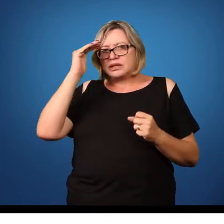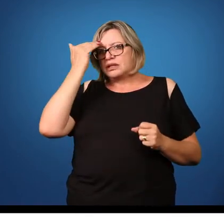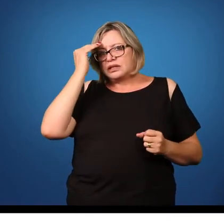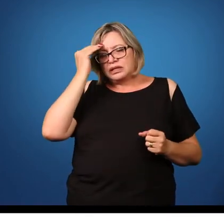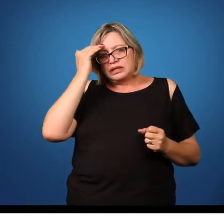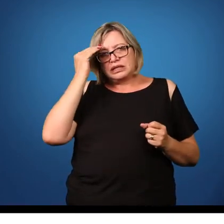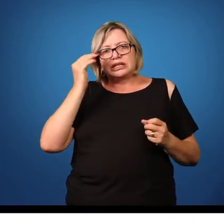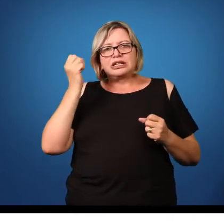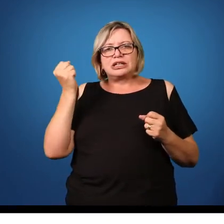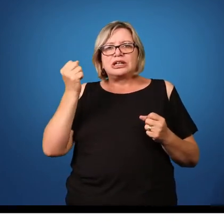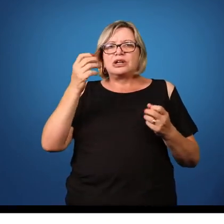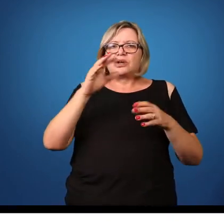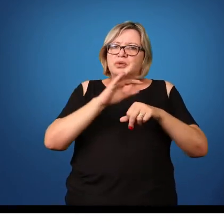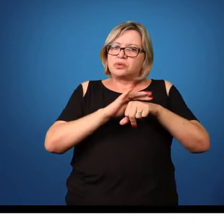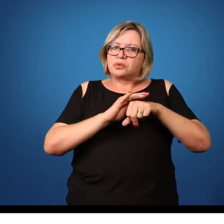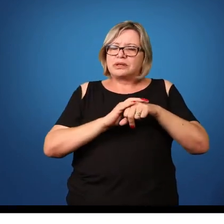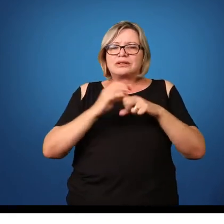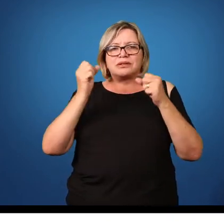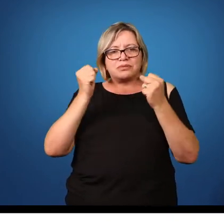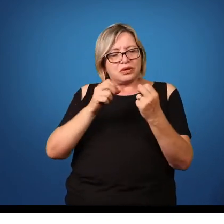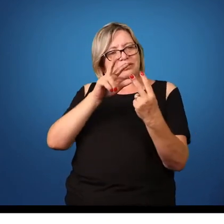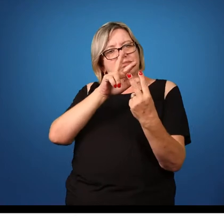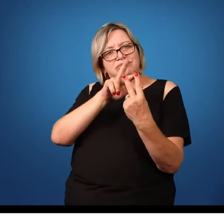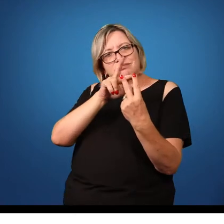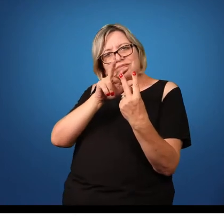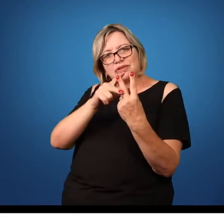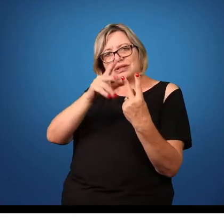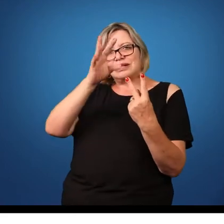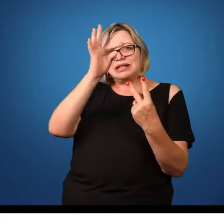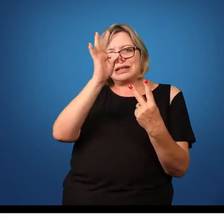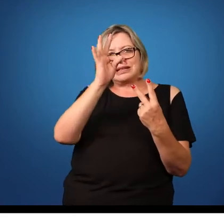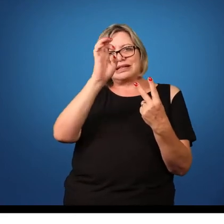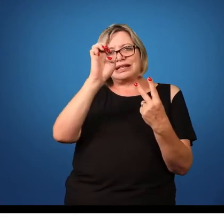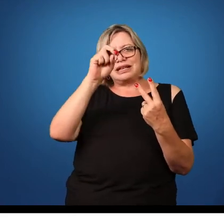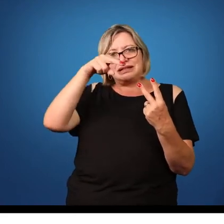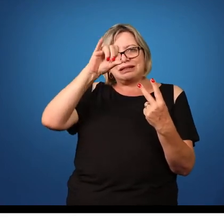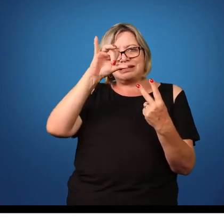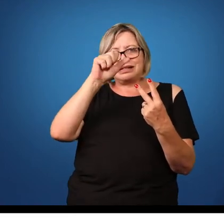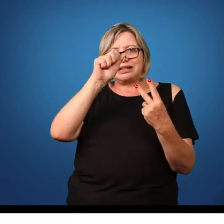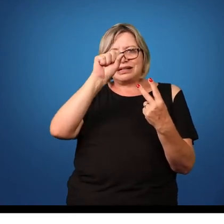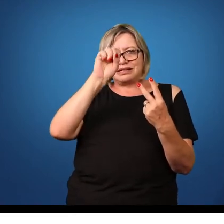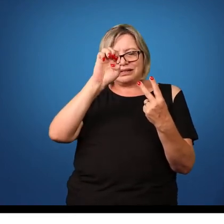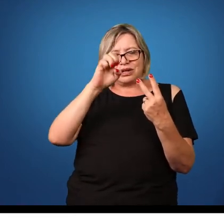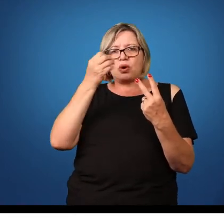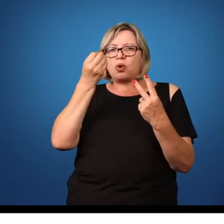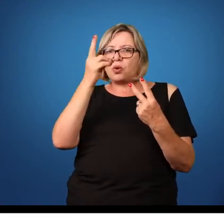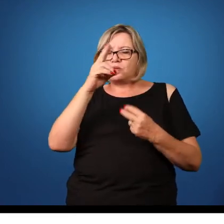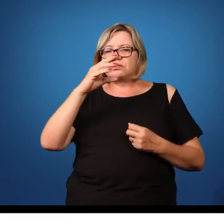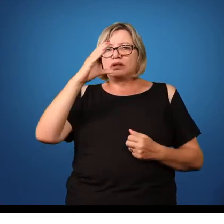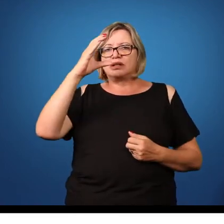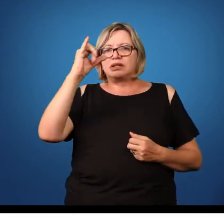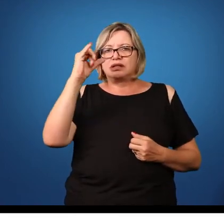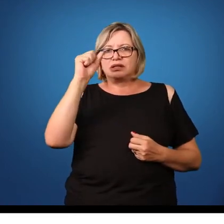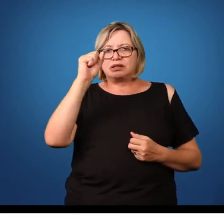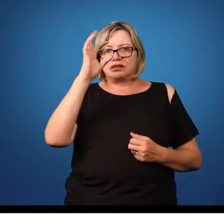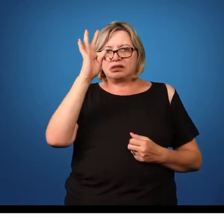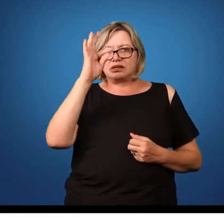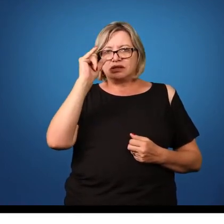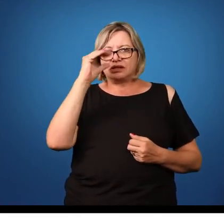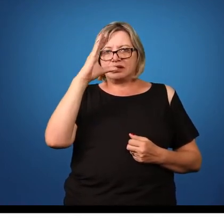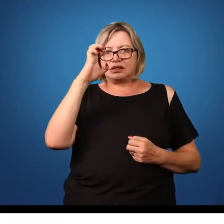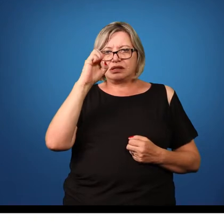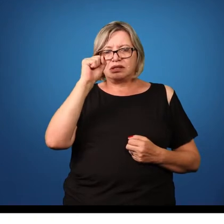cistericose pode ser causada por esses dois agentes etiológicos, as duas tênias, no caso, como eu me referi.